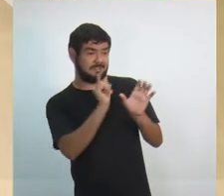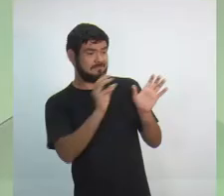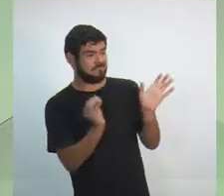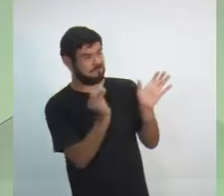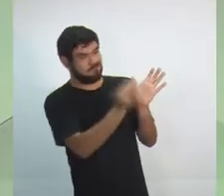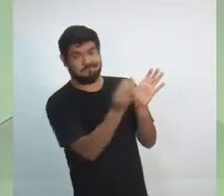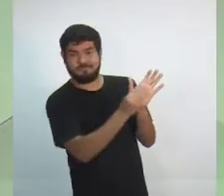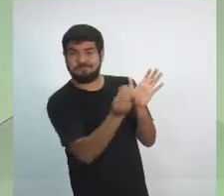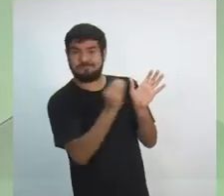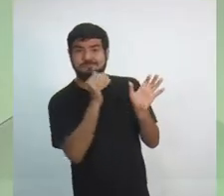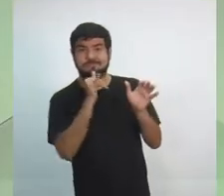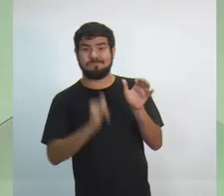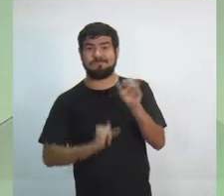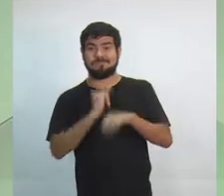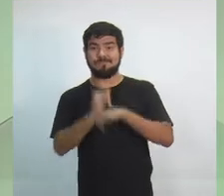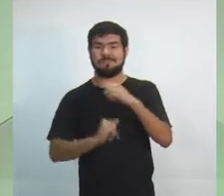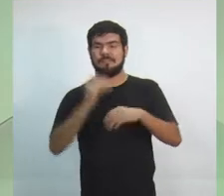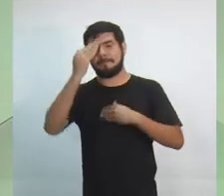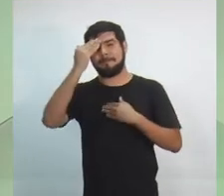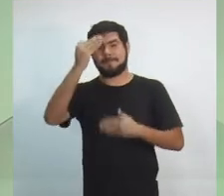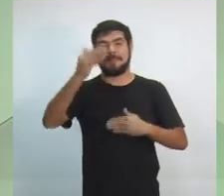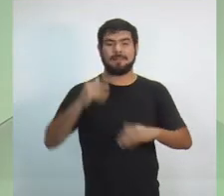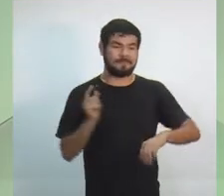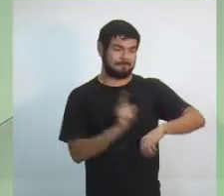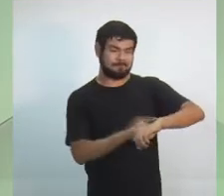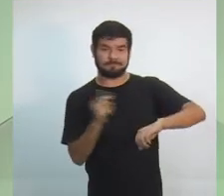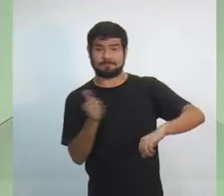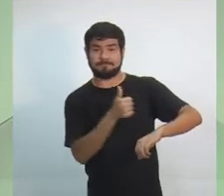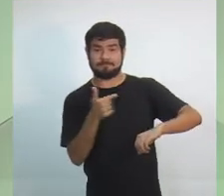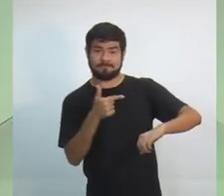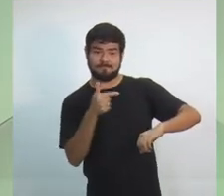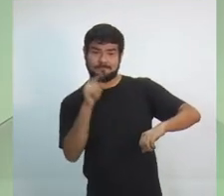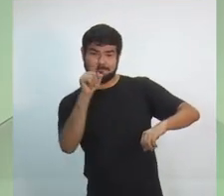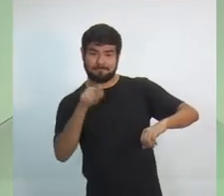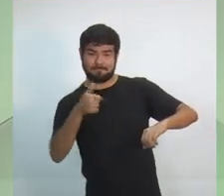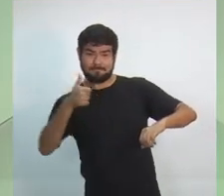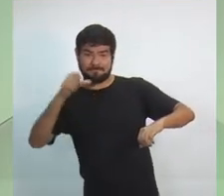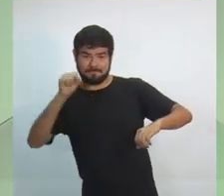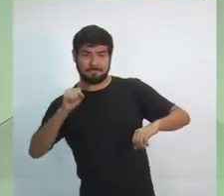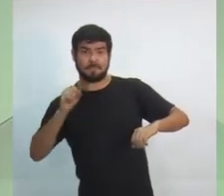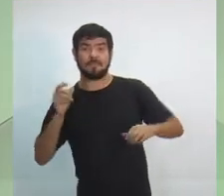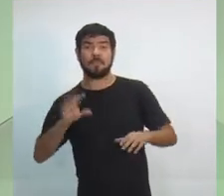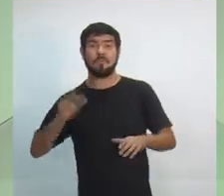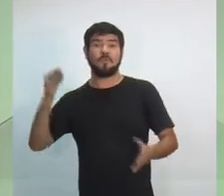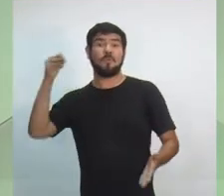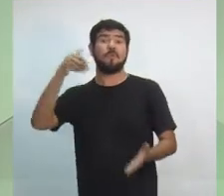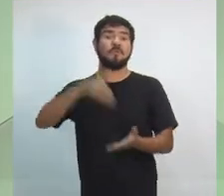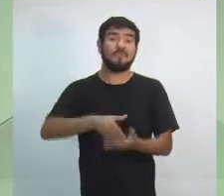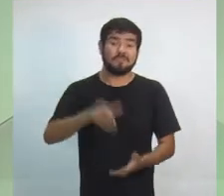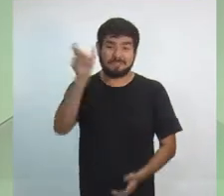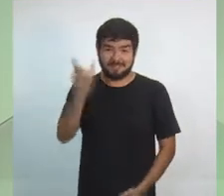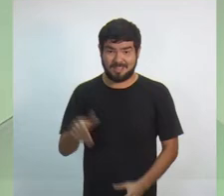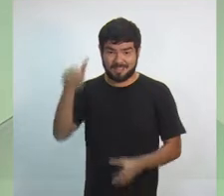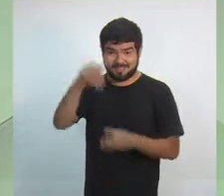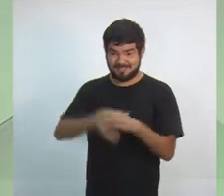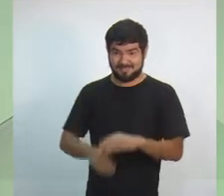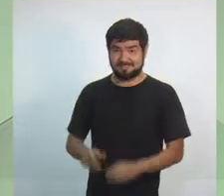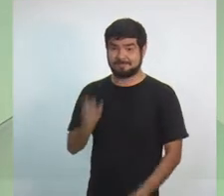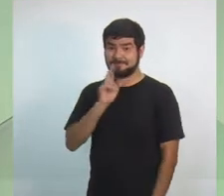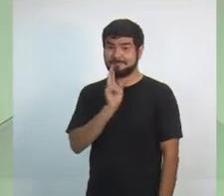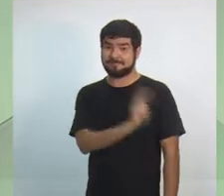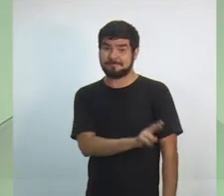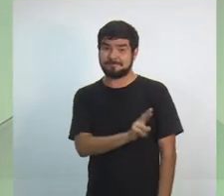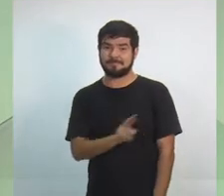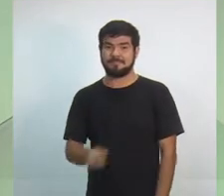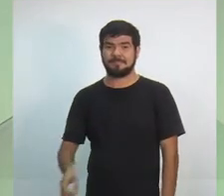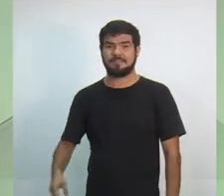Ok, candidato. Muito obrigada. 12 horas e 18 minutos. O último candidato do sorteio que vai falar sobre, que vai responder a pergunta da produção é o